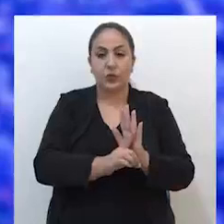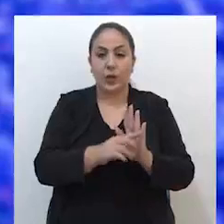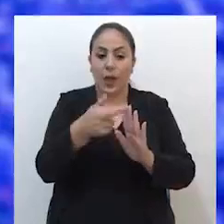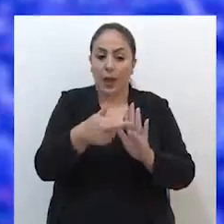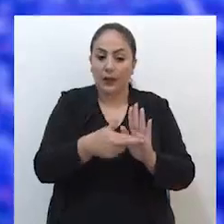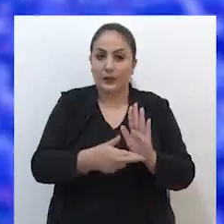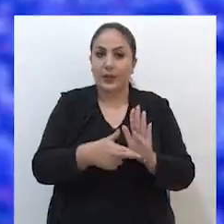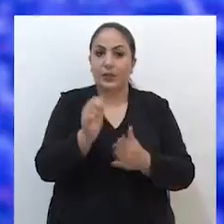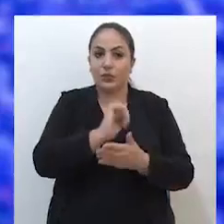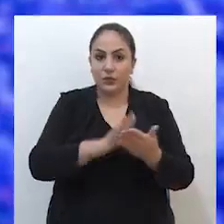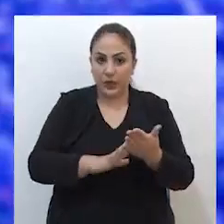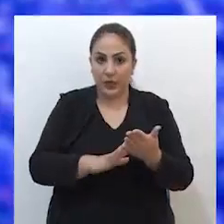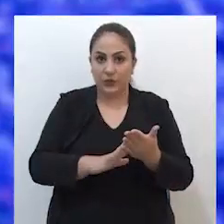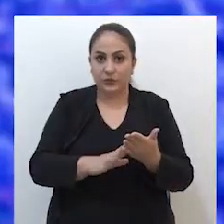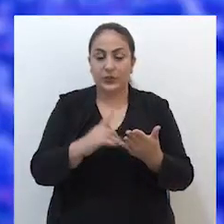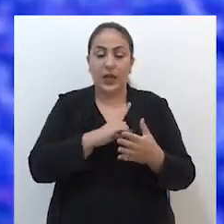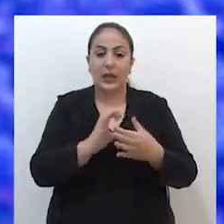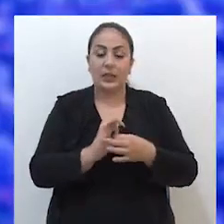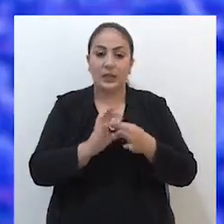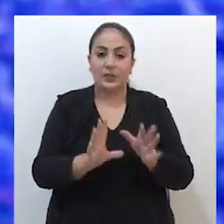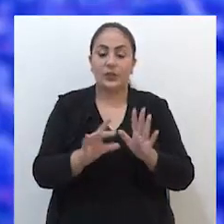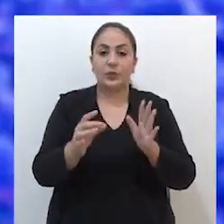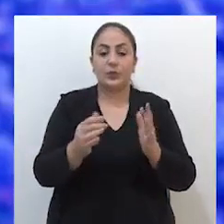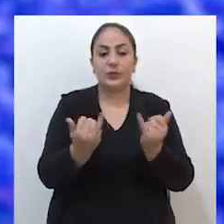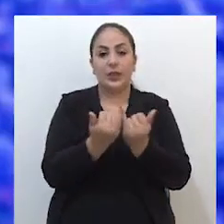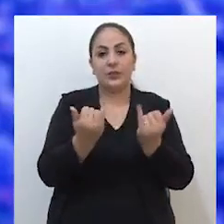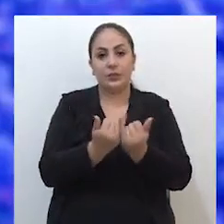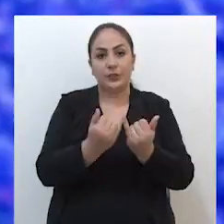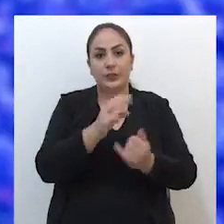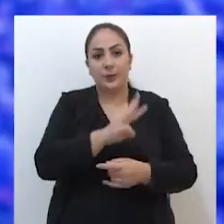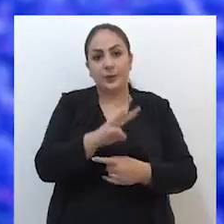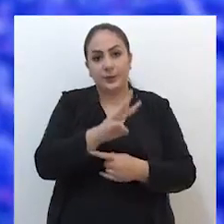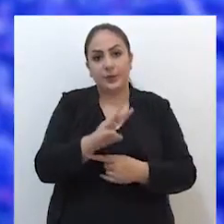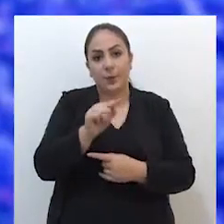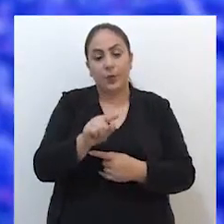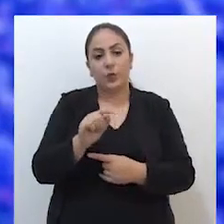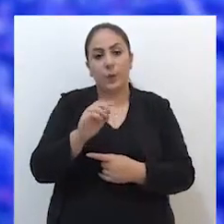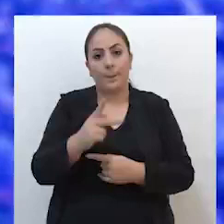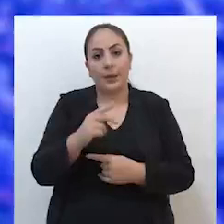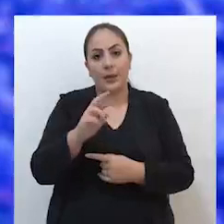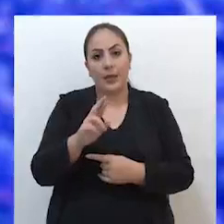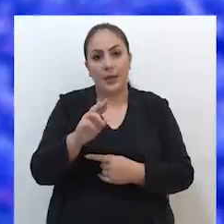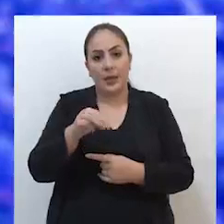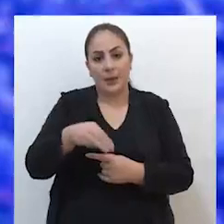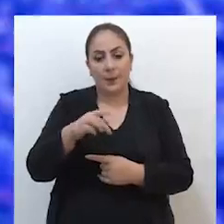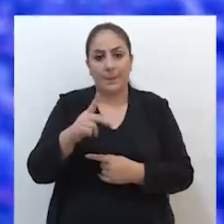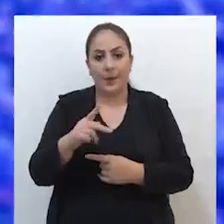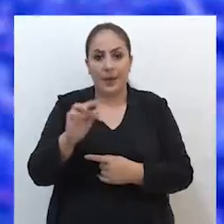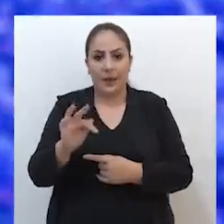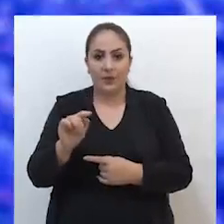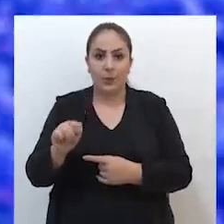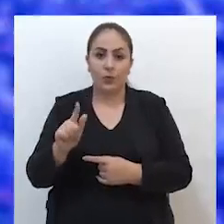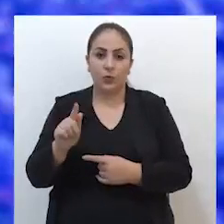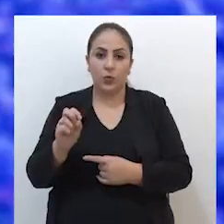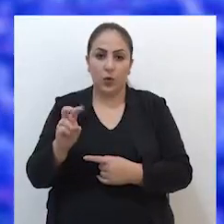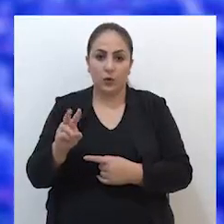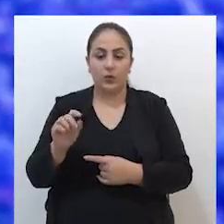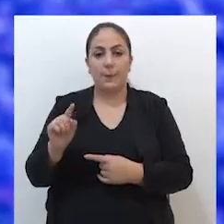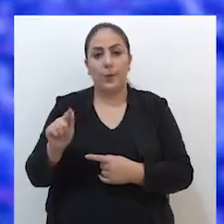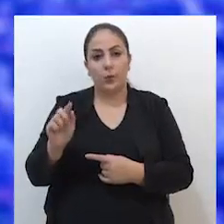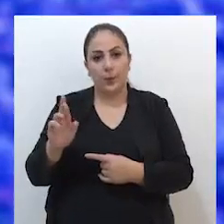normas para as atividades estão disponíveis em www.pmpf.rs